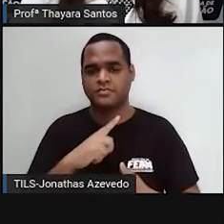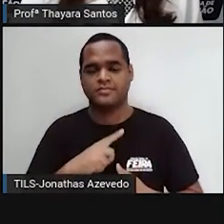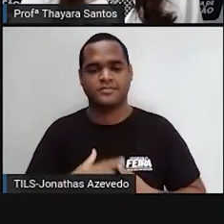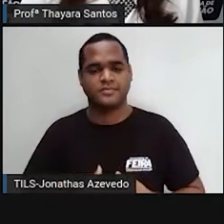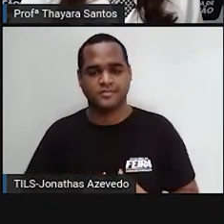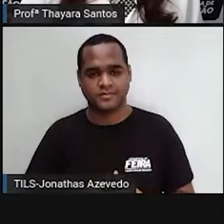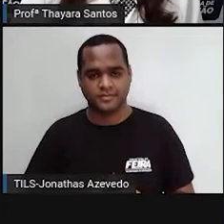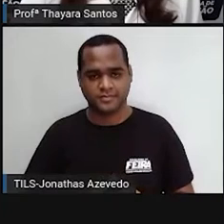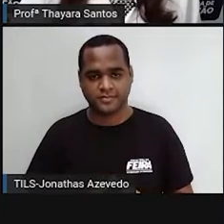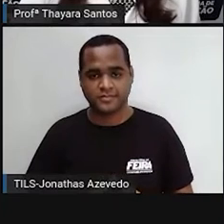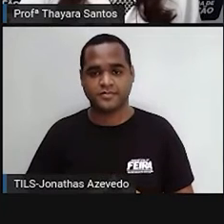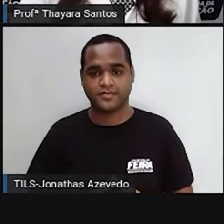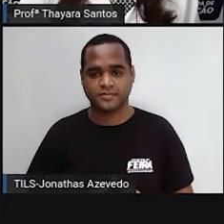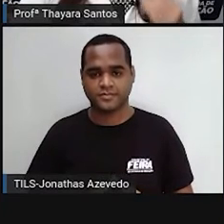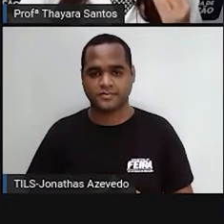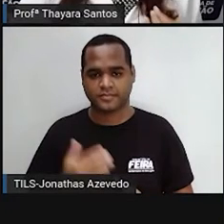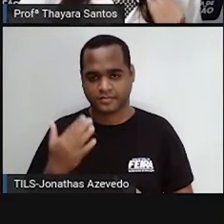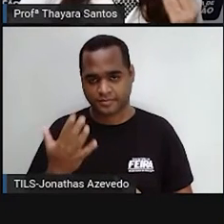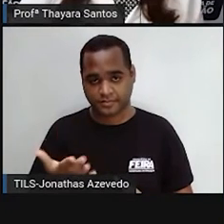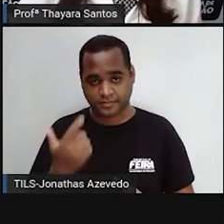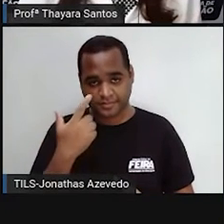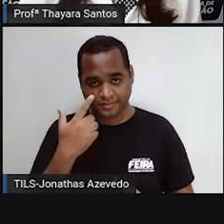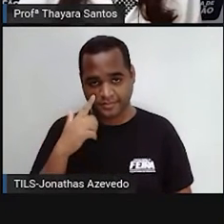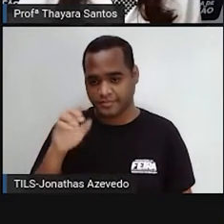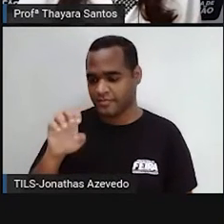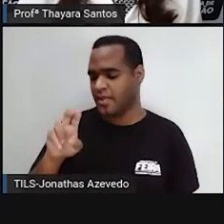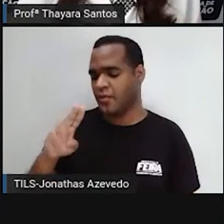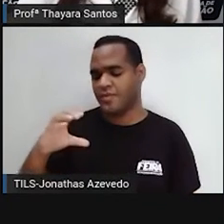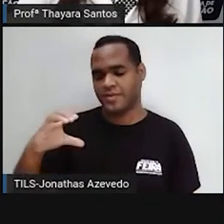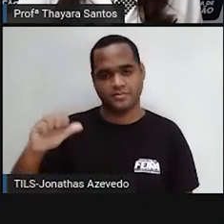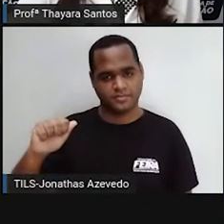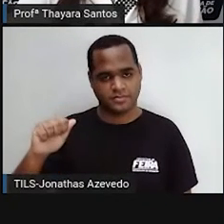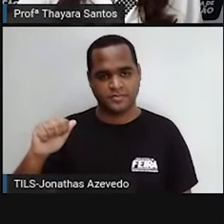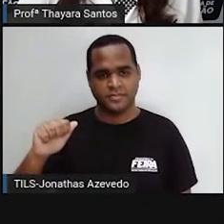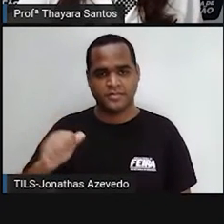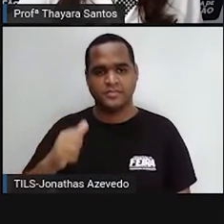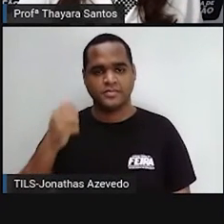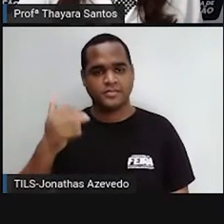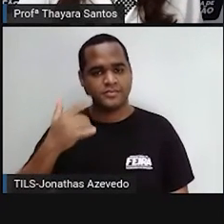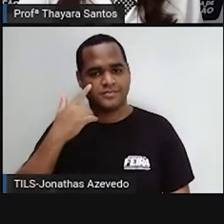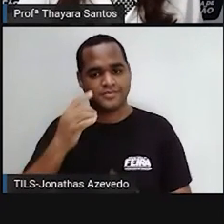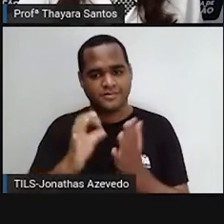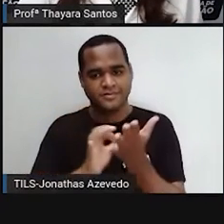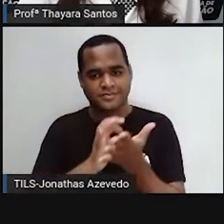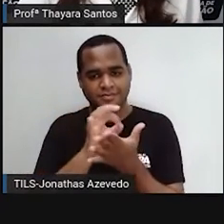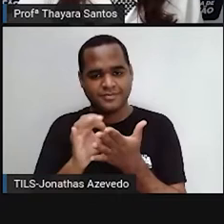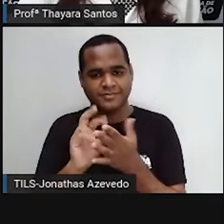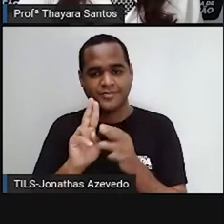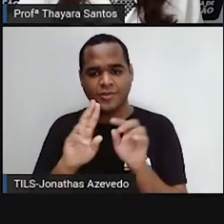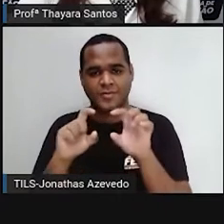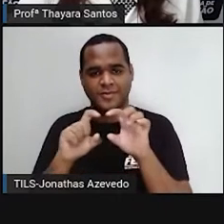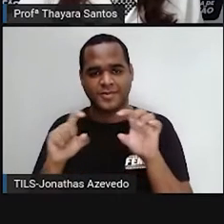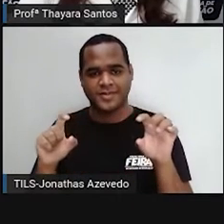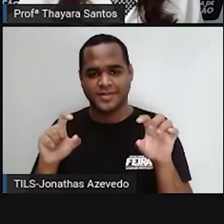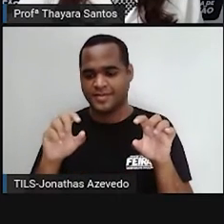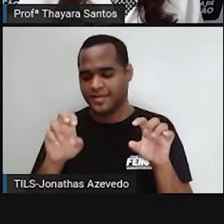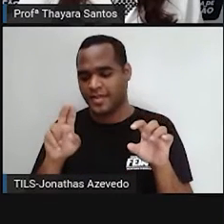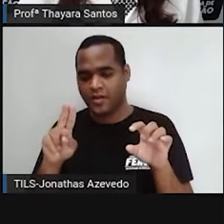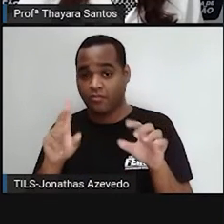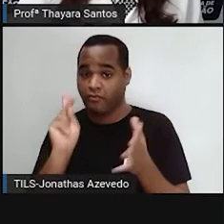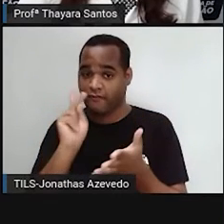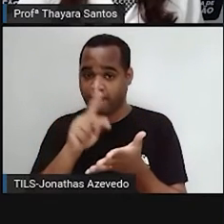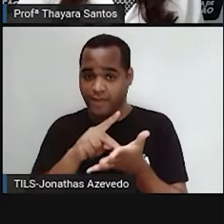Agora, gente vai ver o que são as células eucarióticas. Então, a célula eucariótica, essa palavrinha aqui, eu, quer dizer